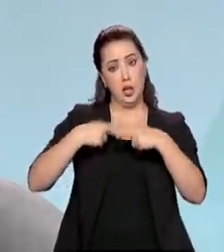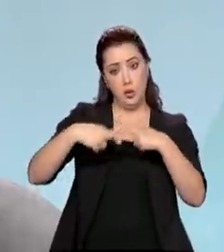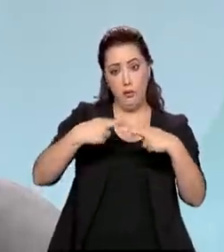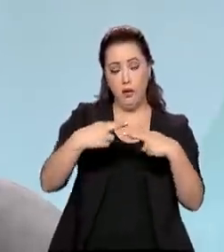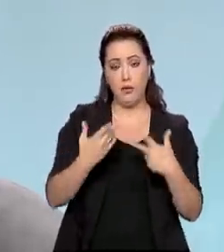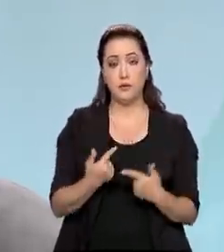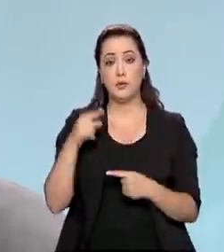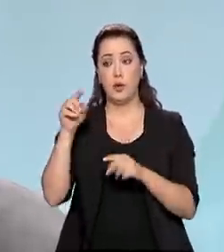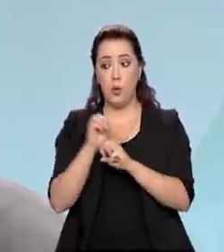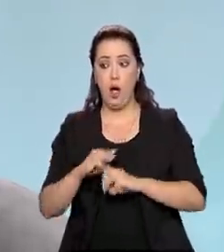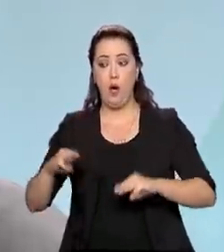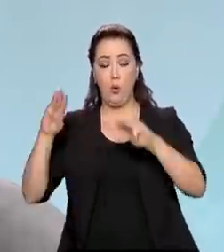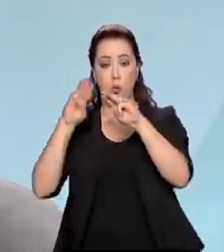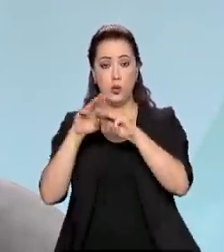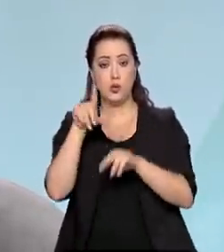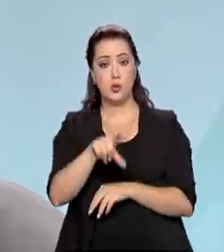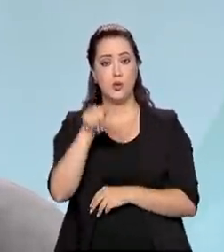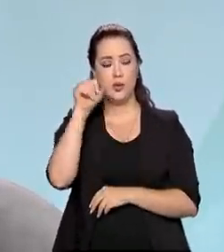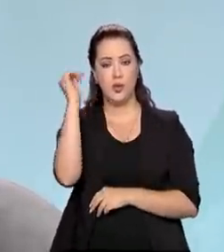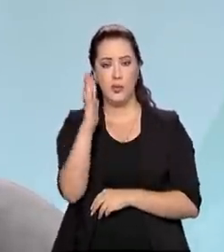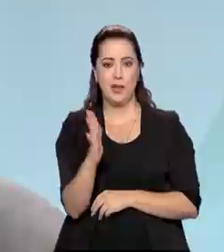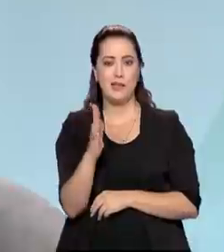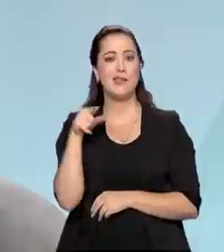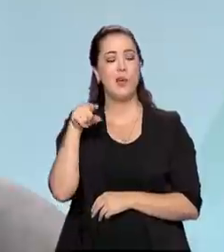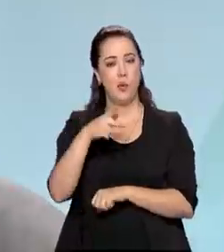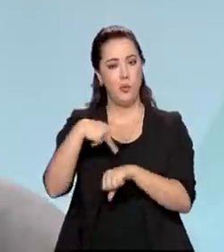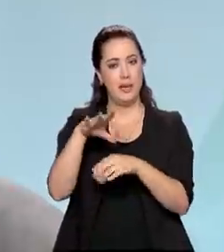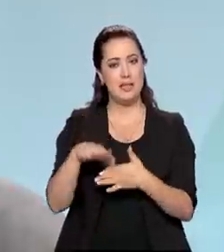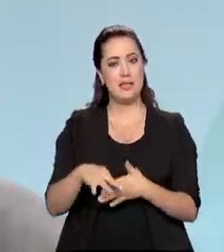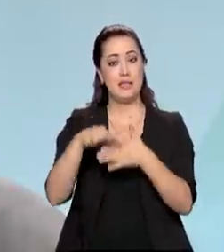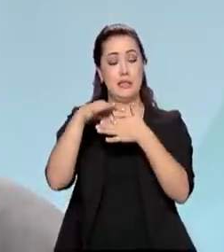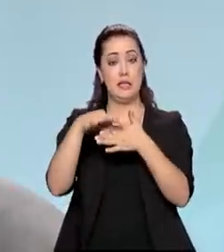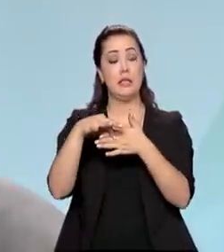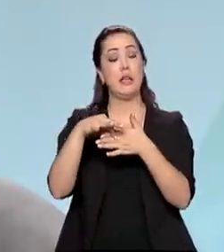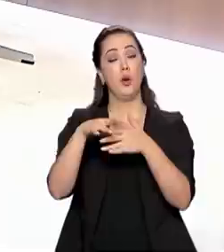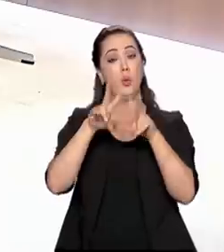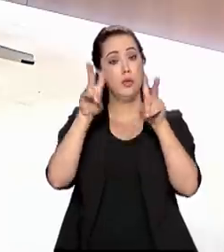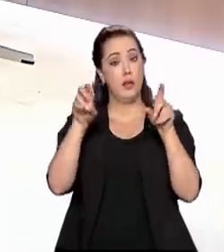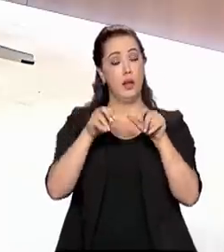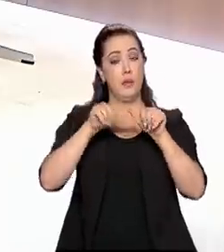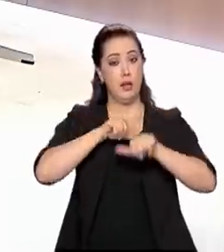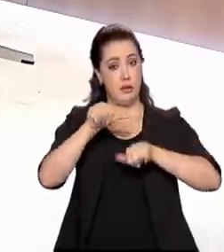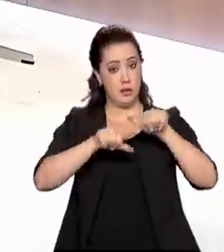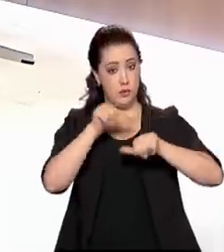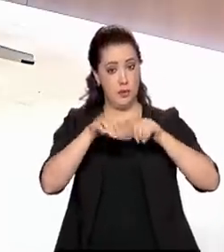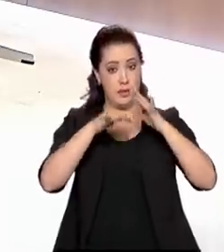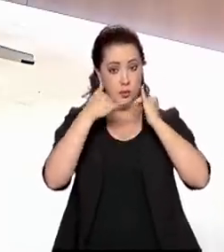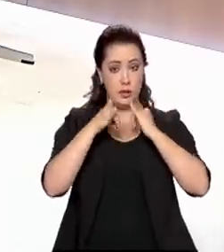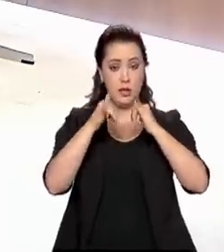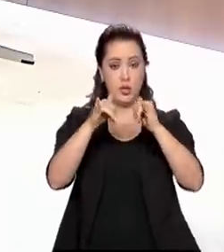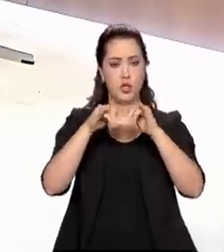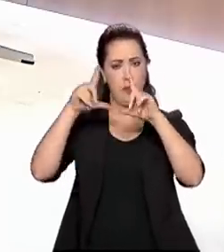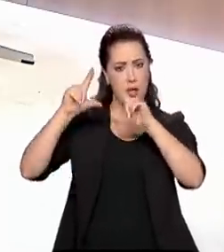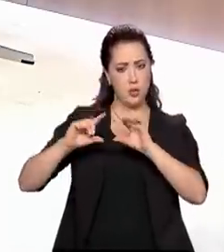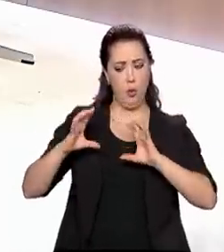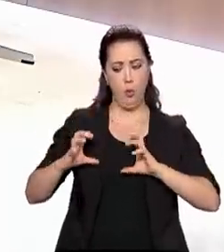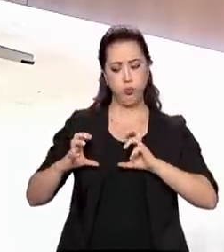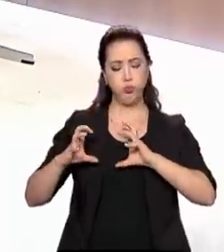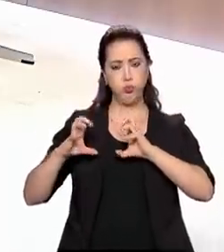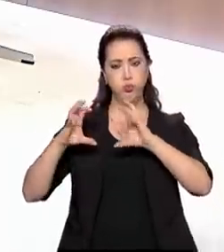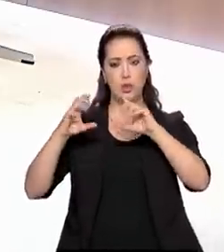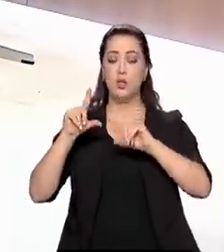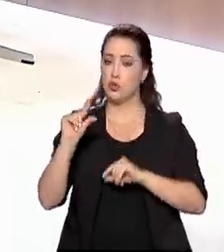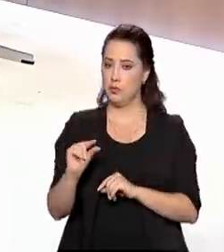Unidas escolheu o Brasil como um países líderes do tema Transição Energética para a Economia de Baixo Carbono, no diálogo de